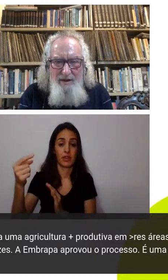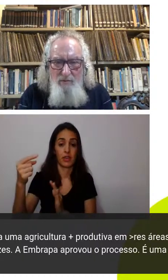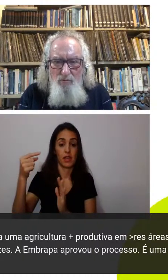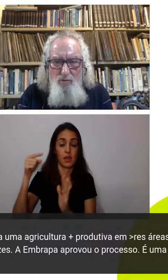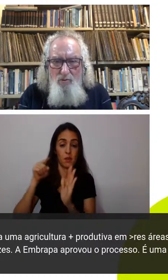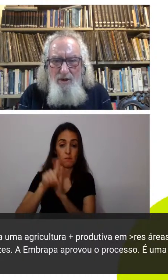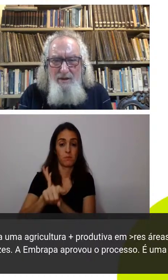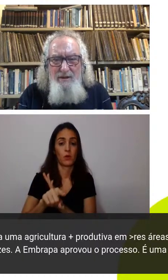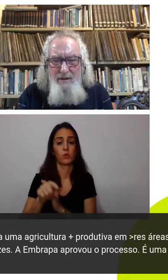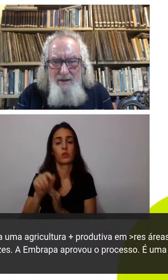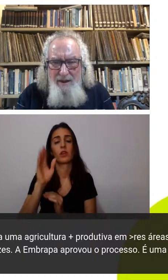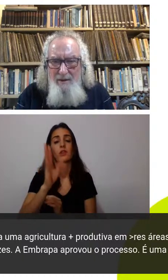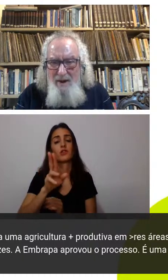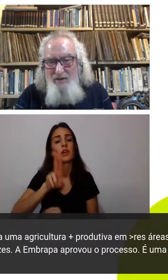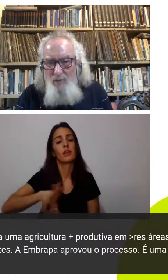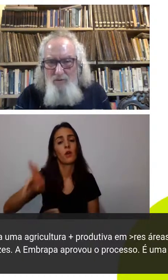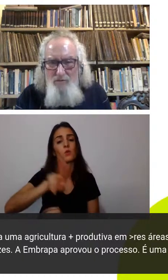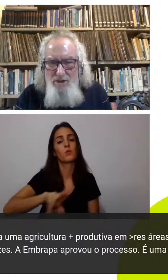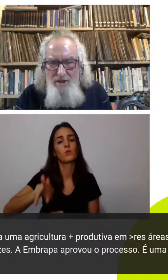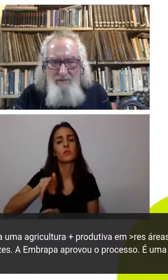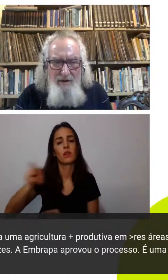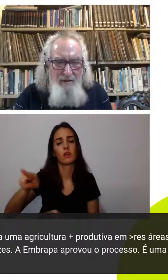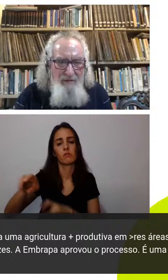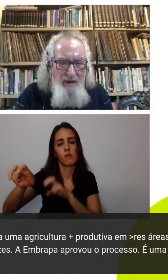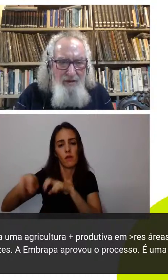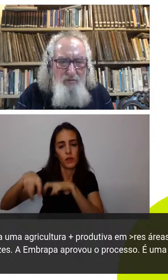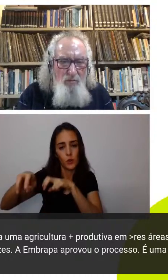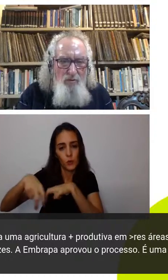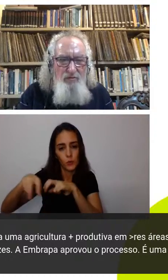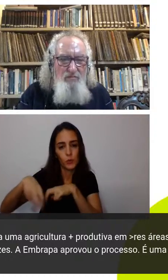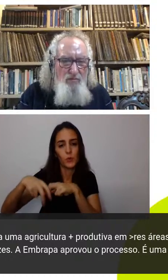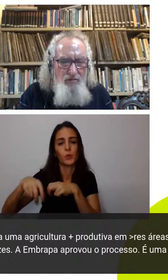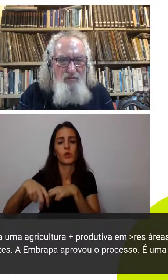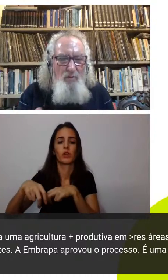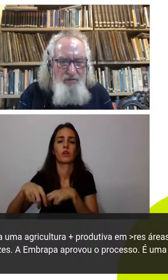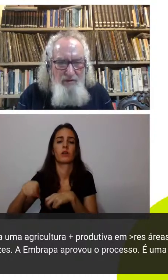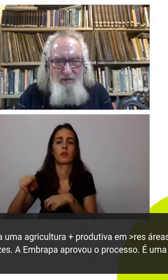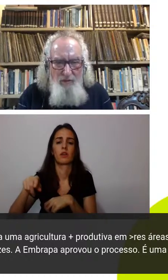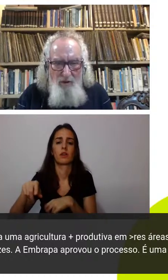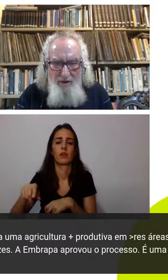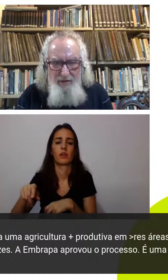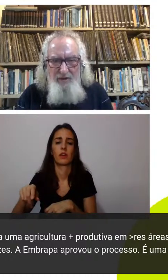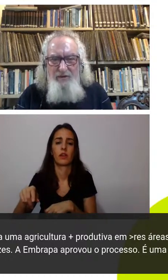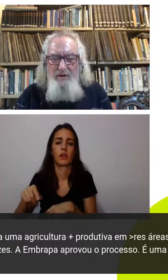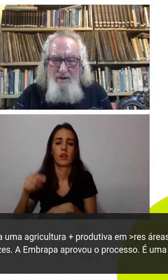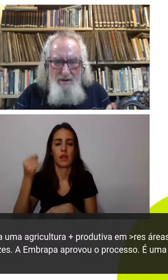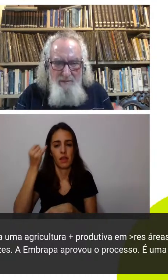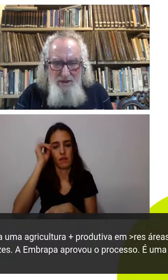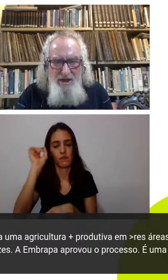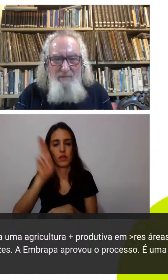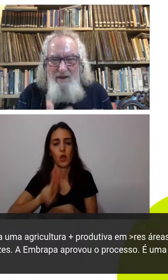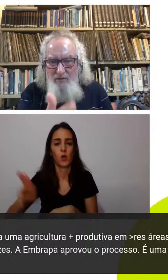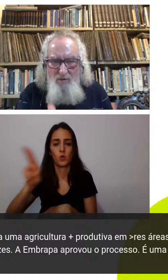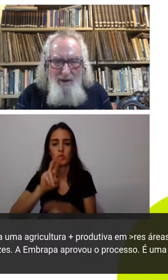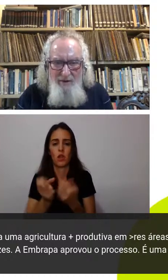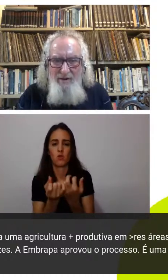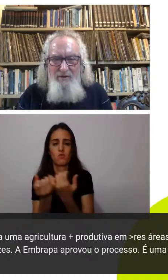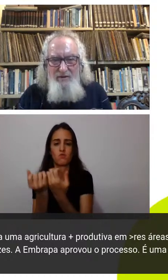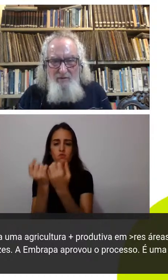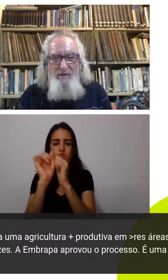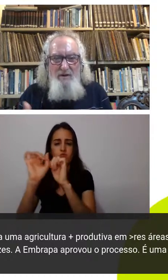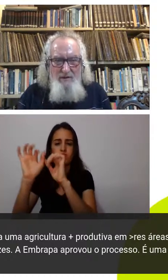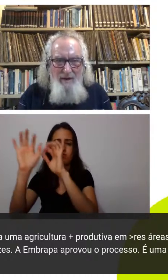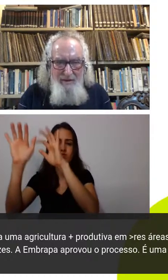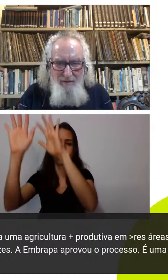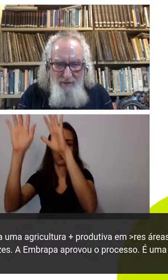usada para a agricultura mais produtiva em vez do uso dos combustíveis fósseis medicamentos como a